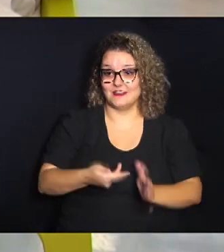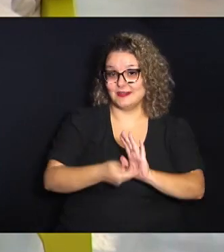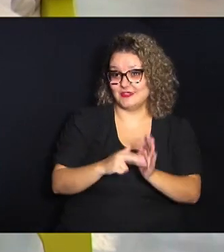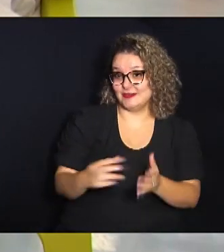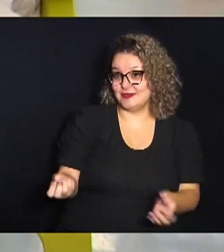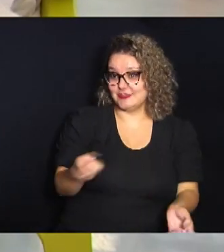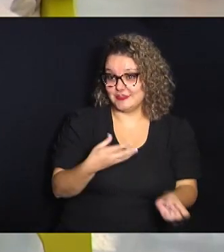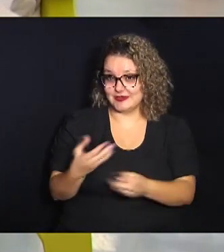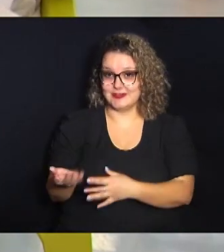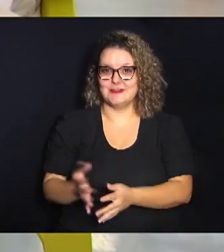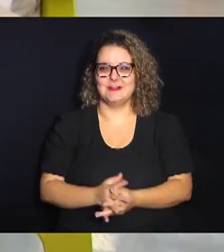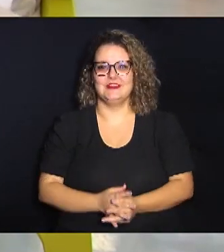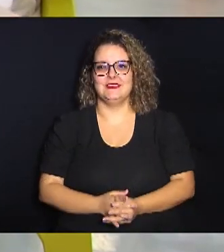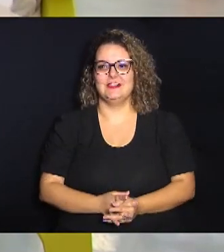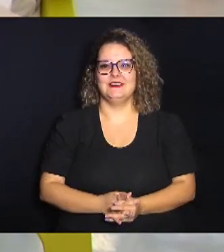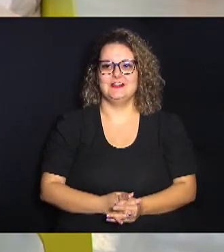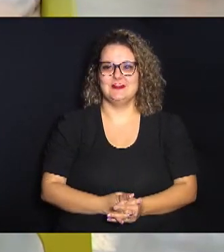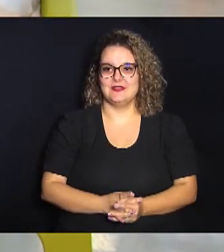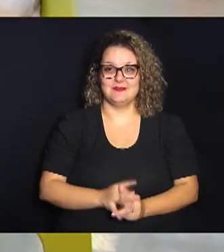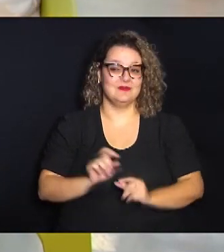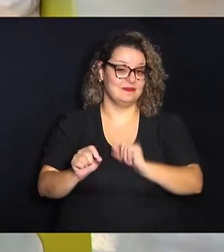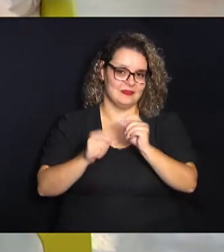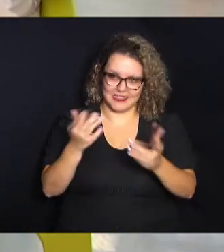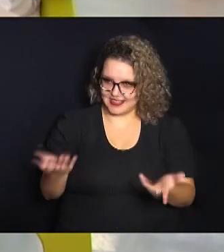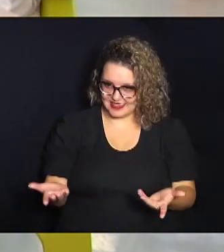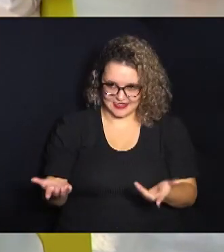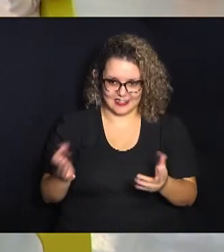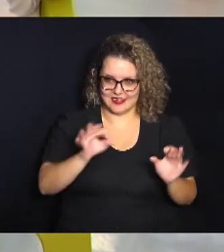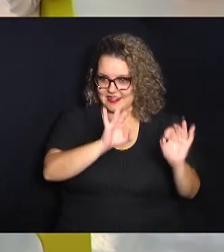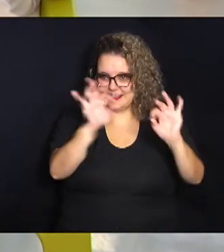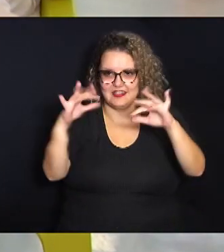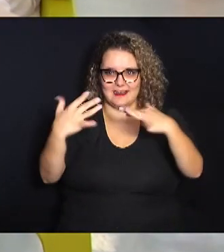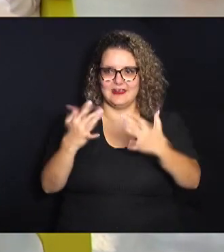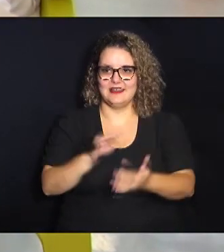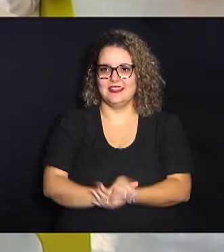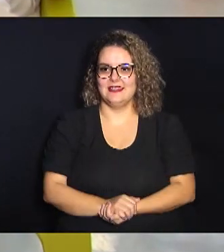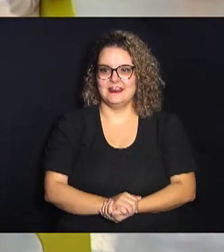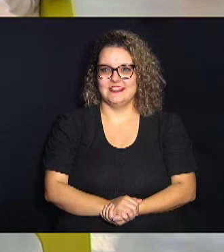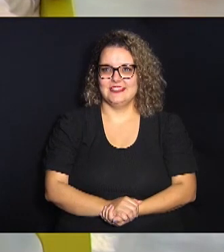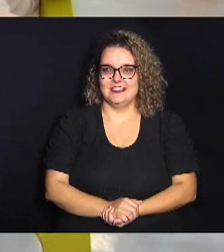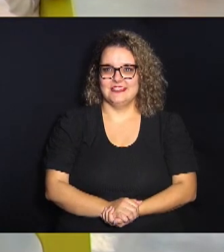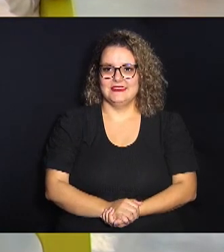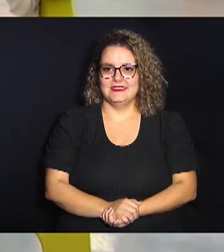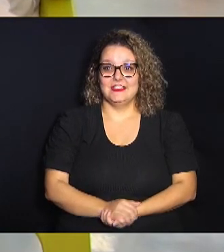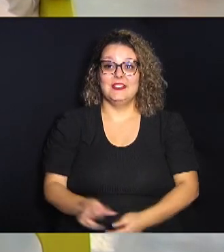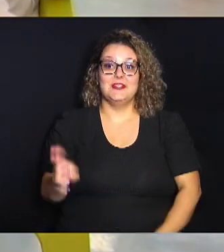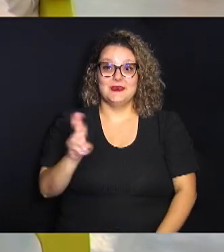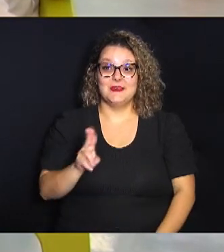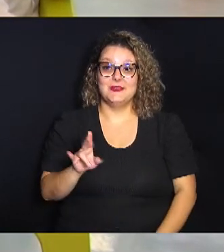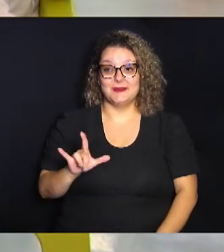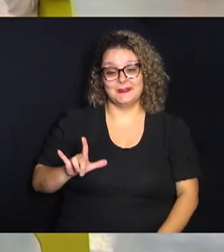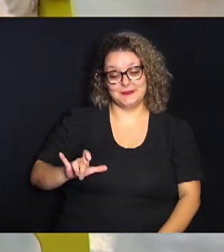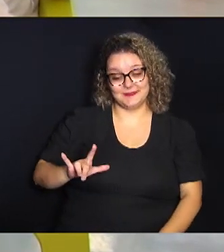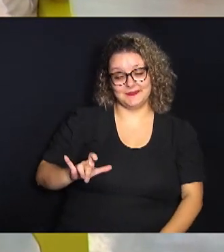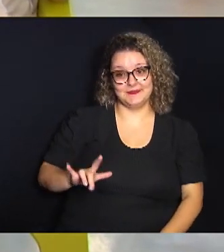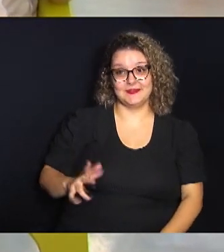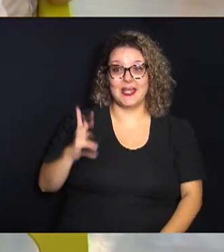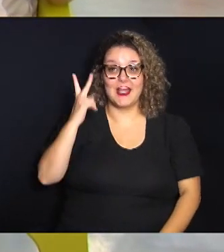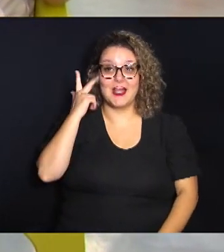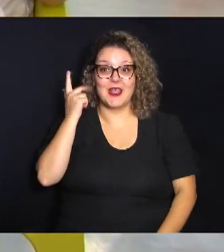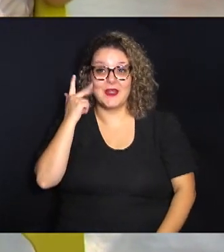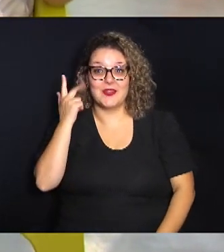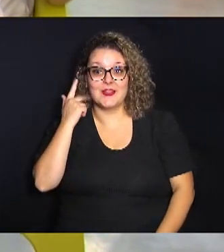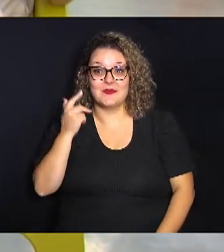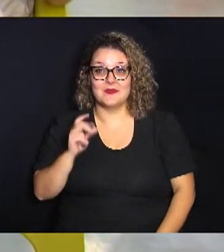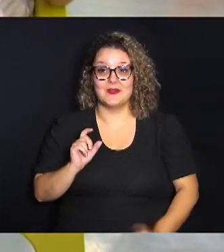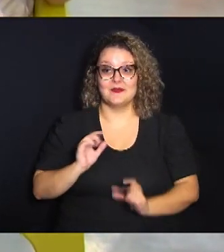significados para quem o telespectador provavelmente usa muito o instagram é muito comum você ouvir a